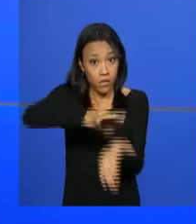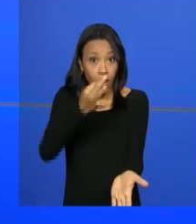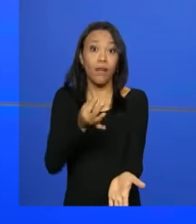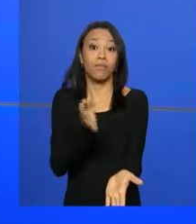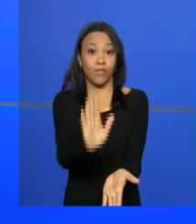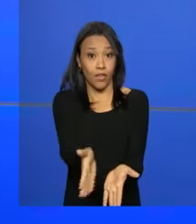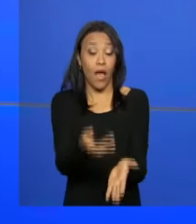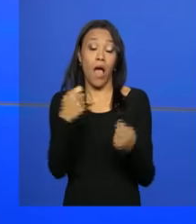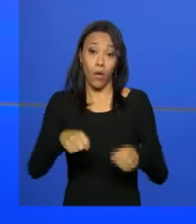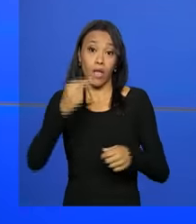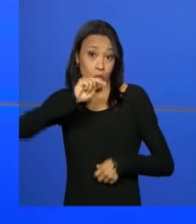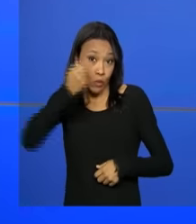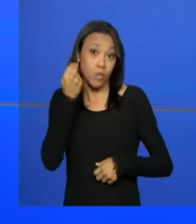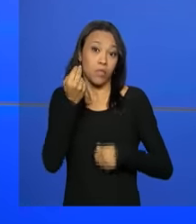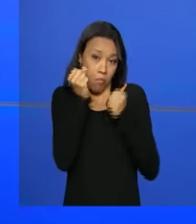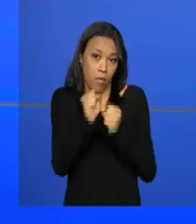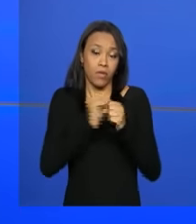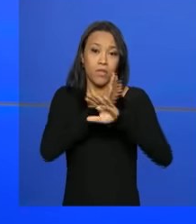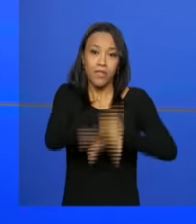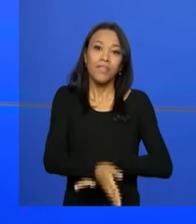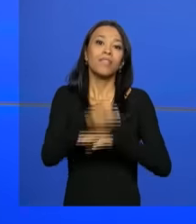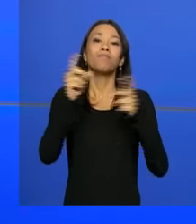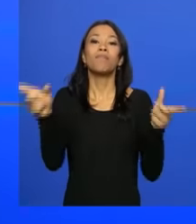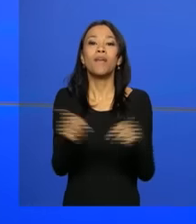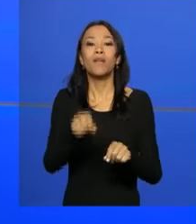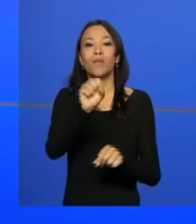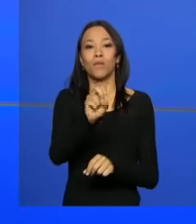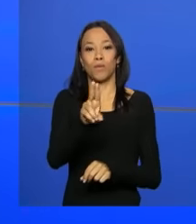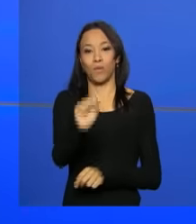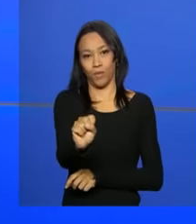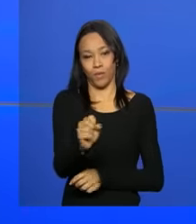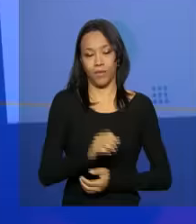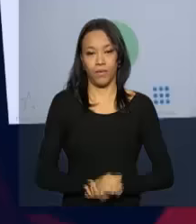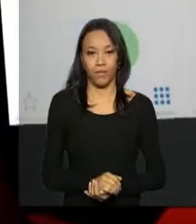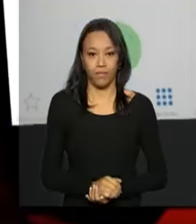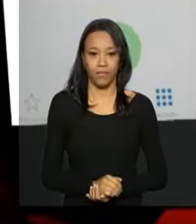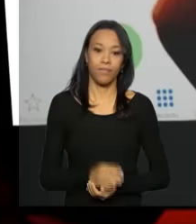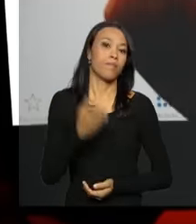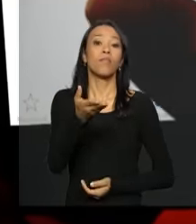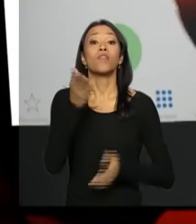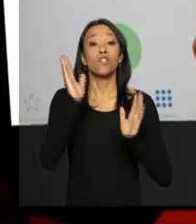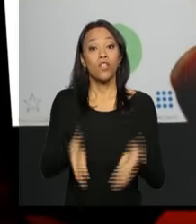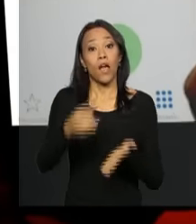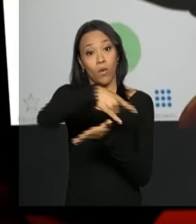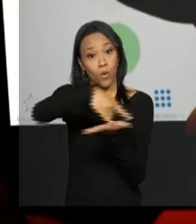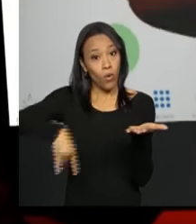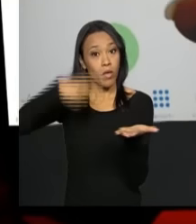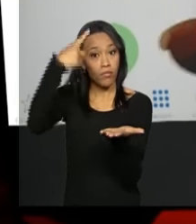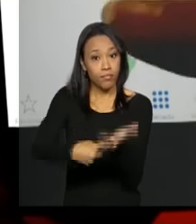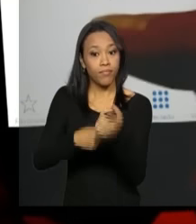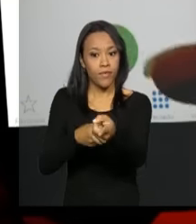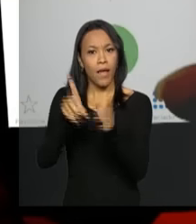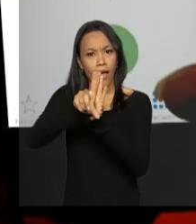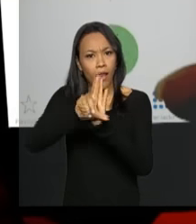Agora, esses procedimentos deverão ser feitos pelo Sistema Único de Saúde. Com a regulamentação, a lei já pode ser